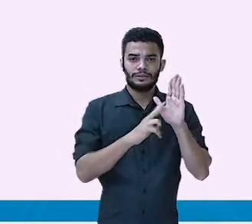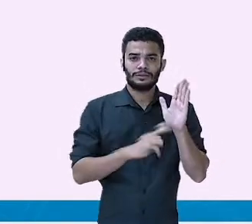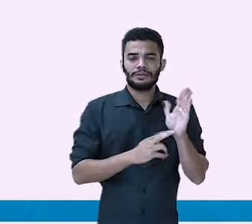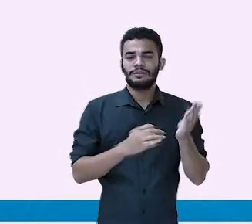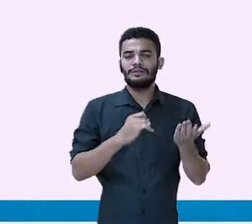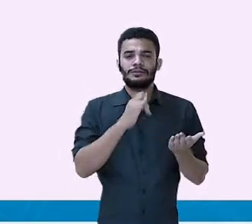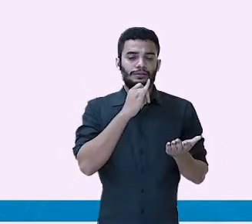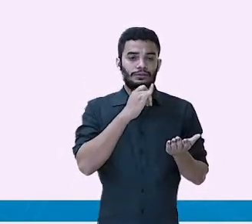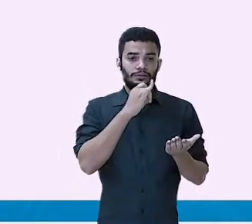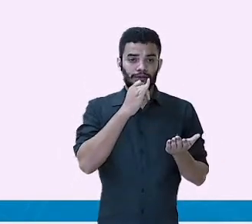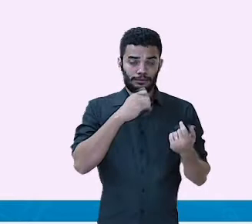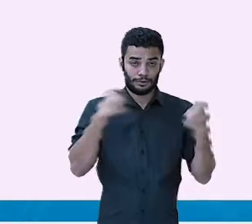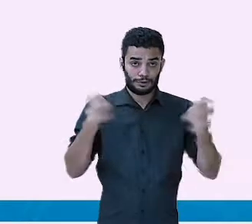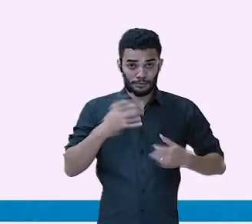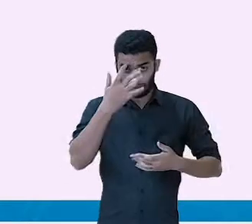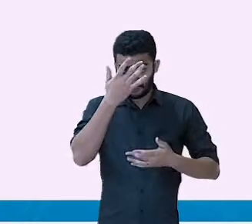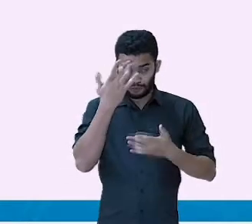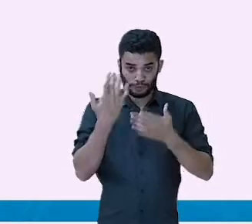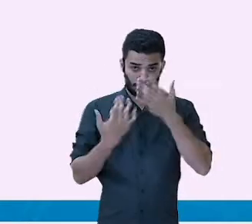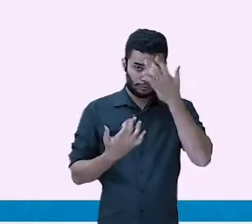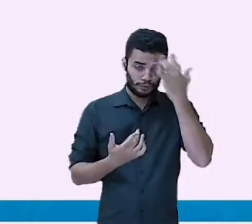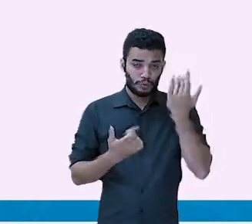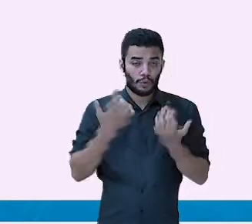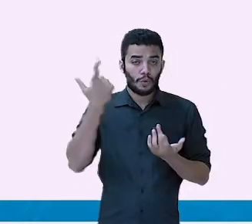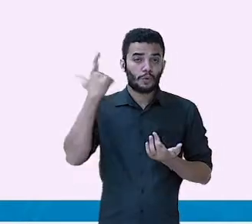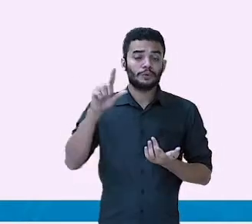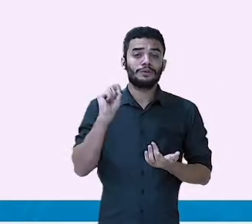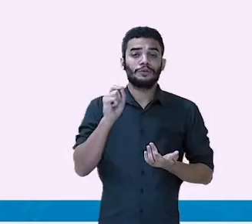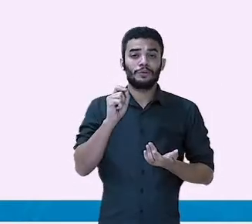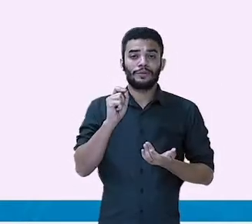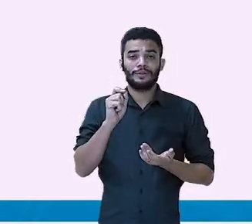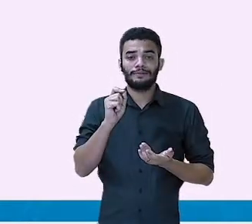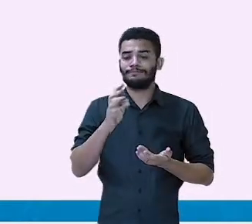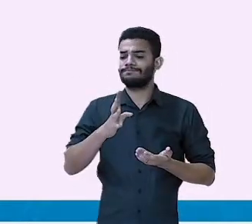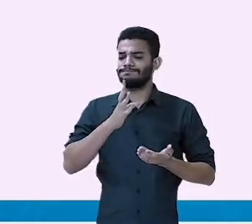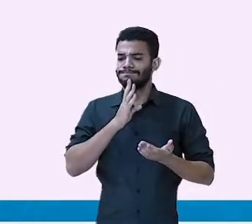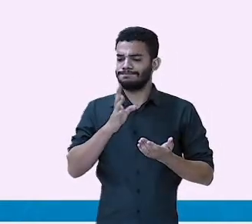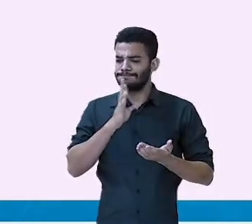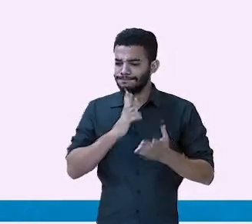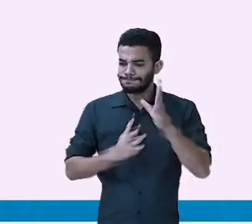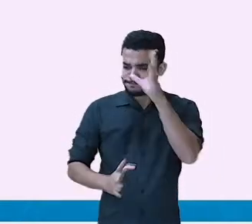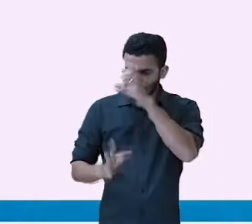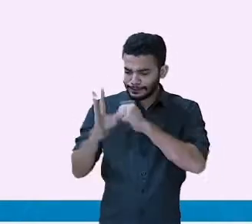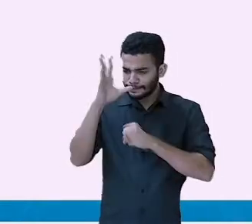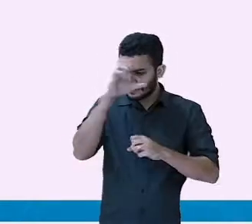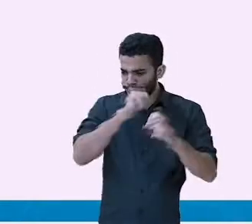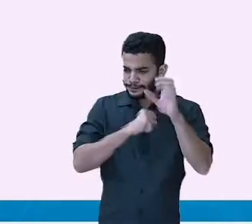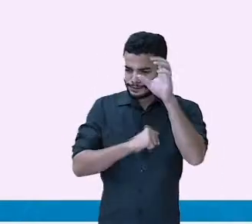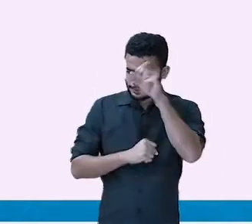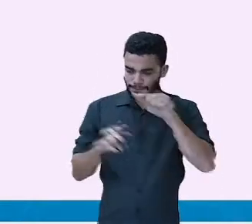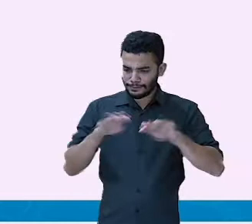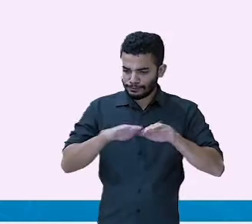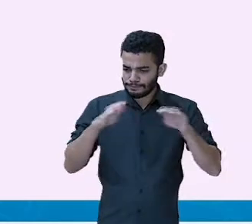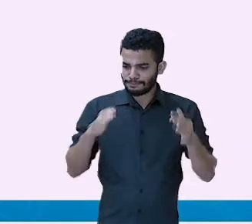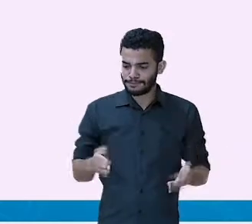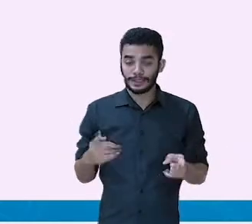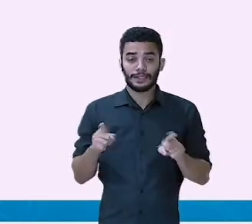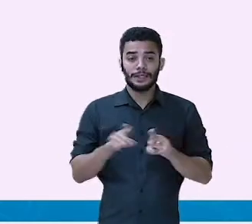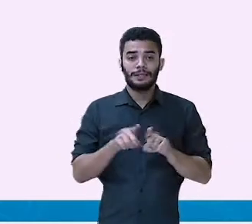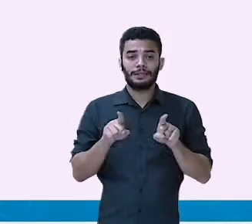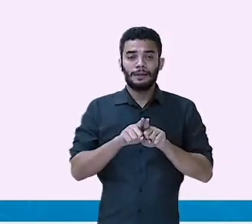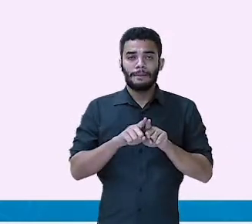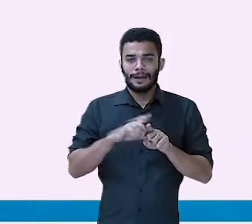conhecer e vivenciar jogos de tabuleiro, planejar e utilizar estratégias para resolver